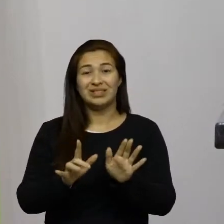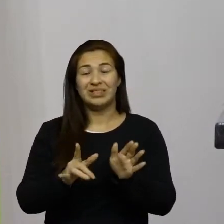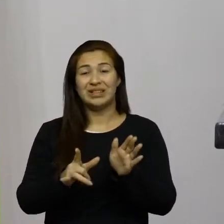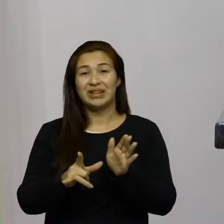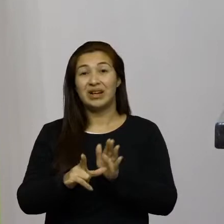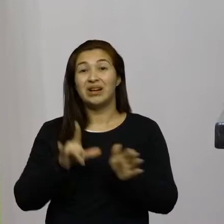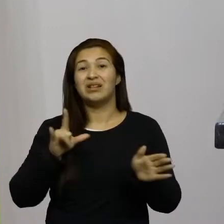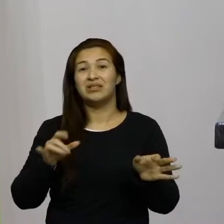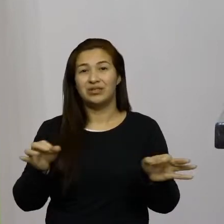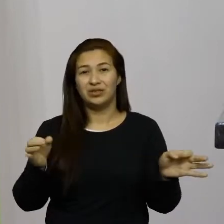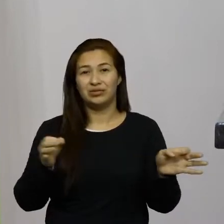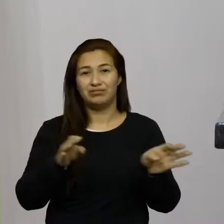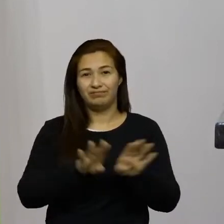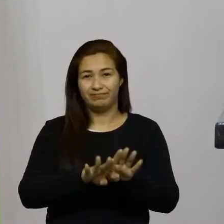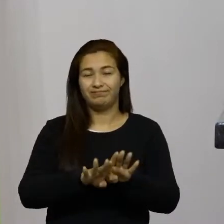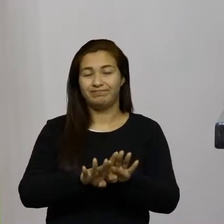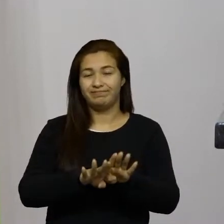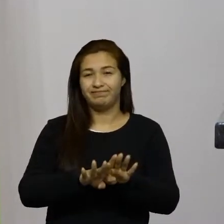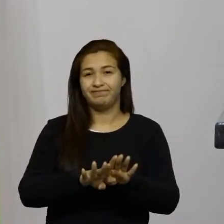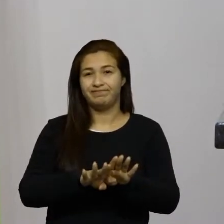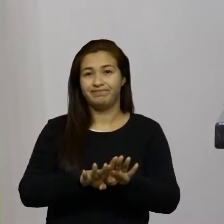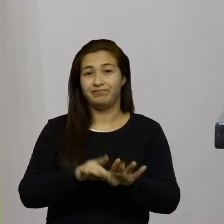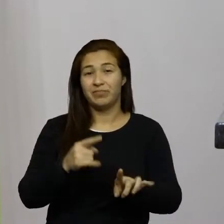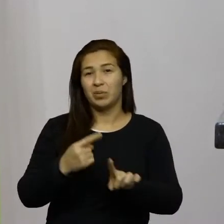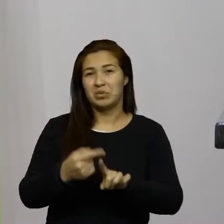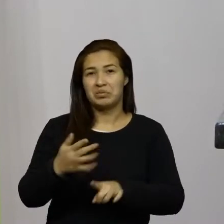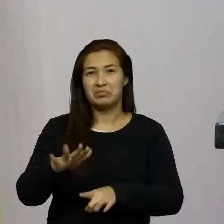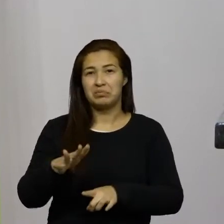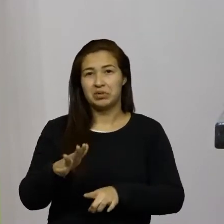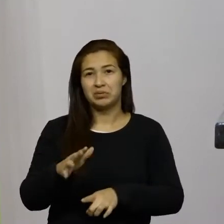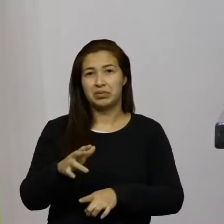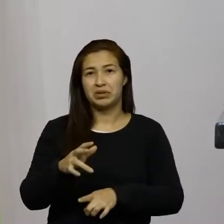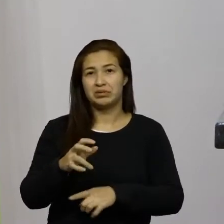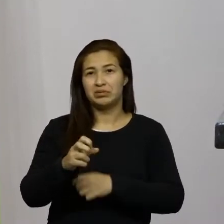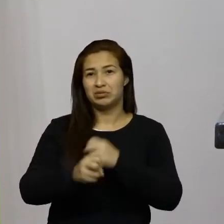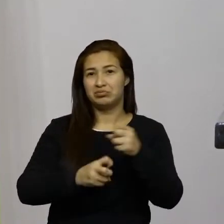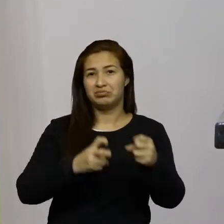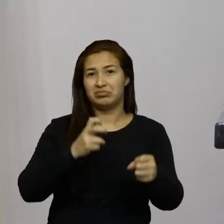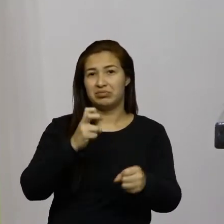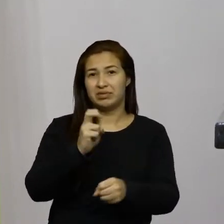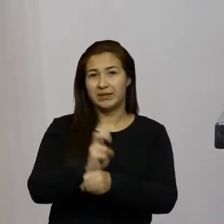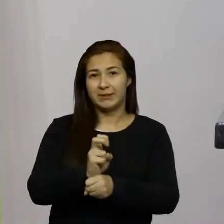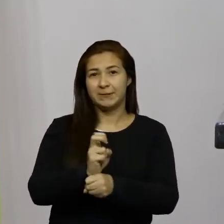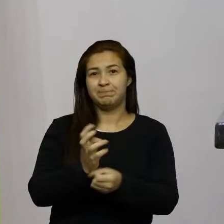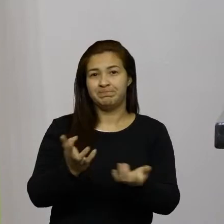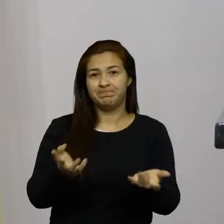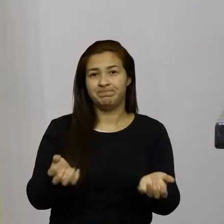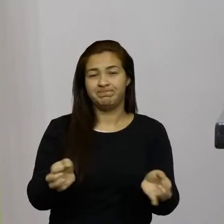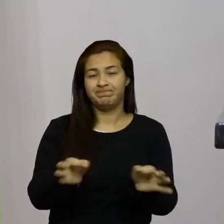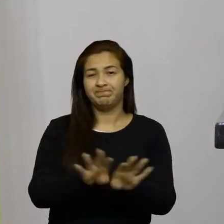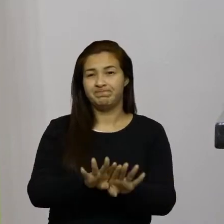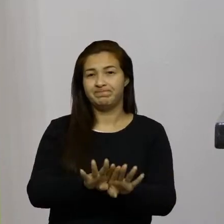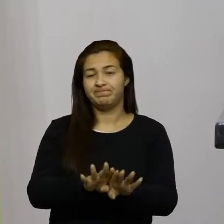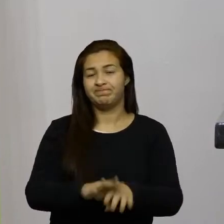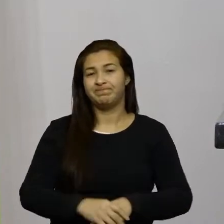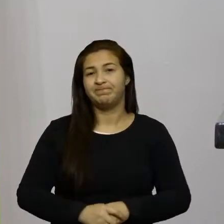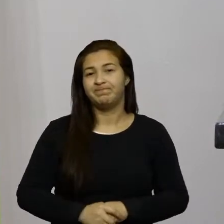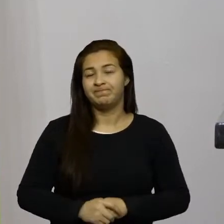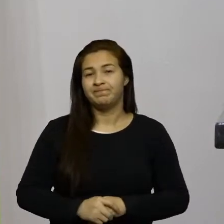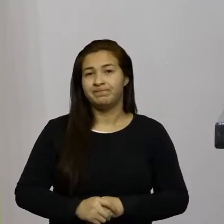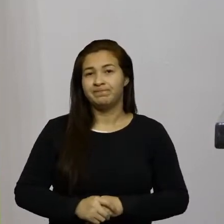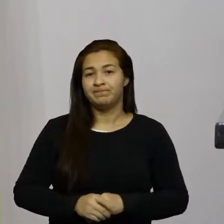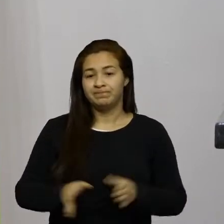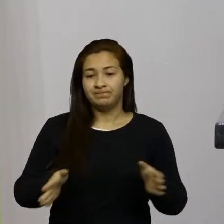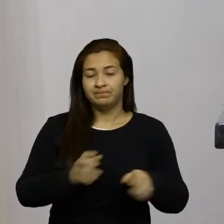atividades por em torno dos cinco anos com a pandemia foi